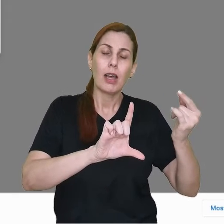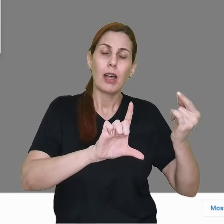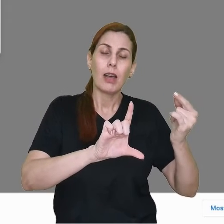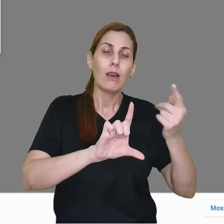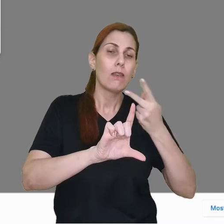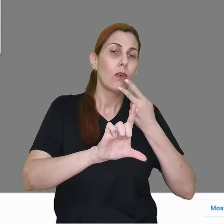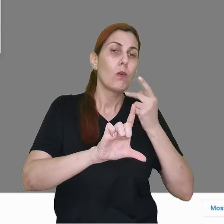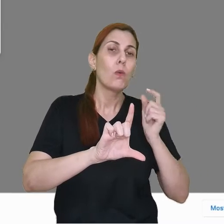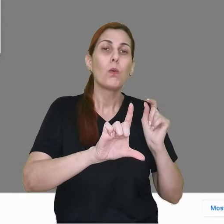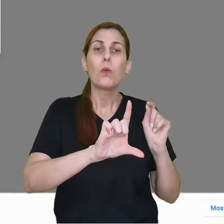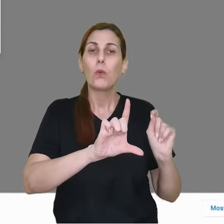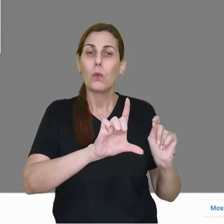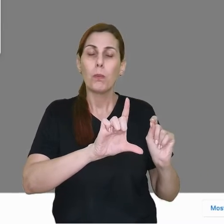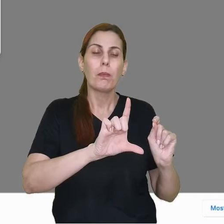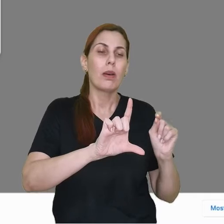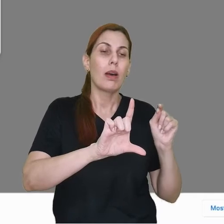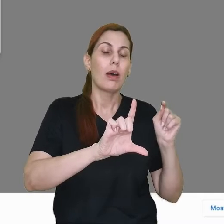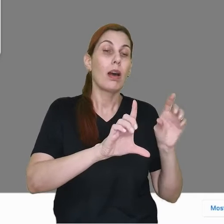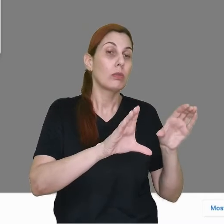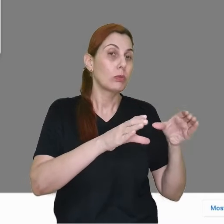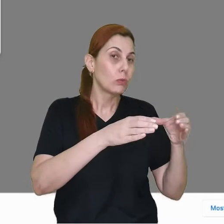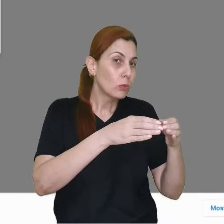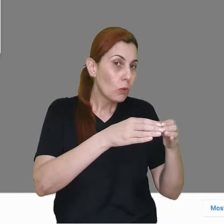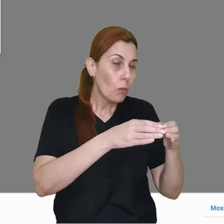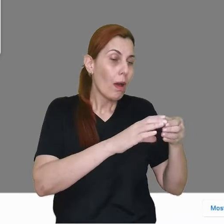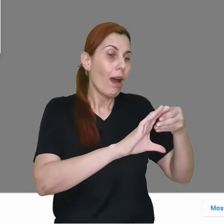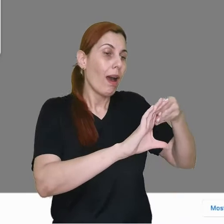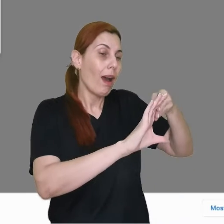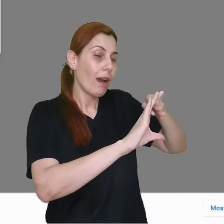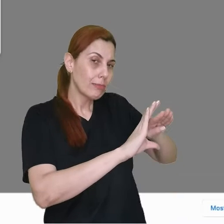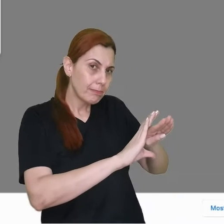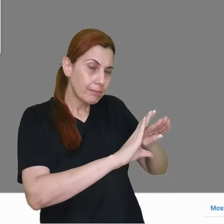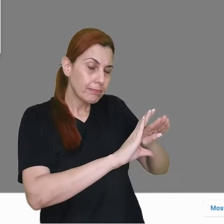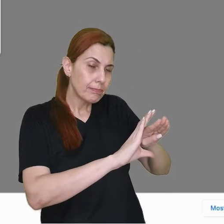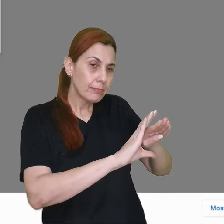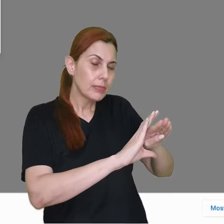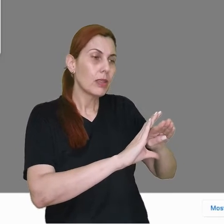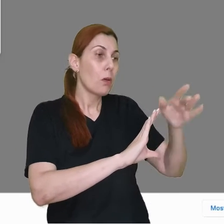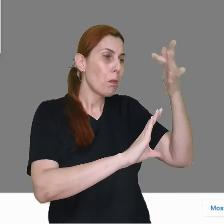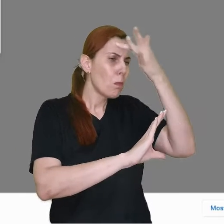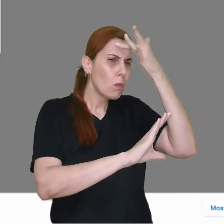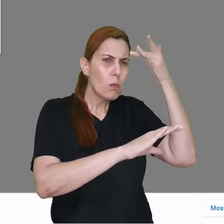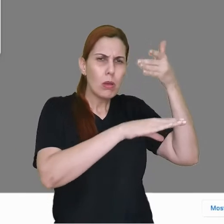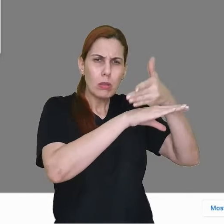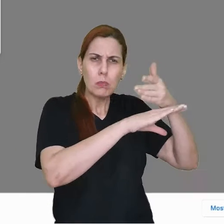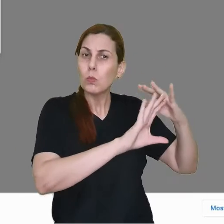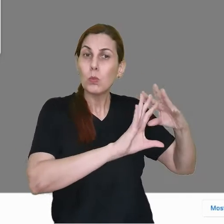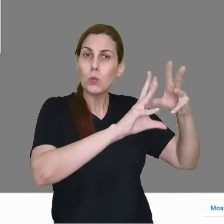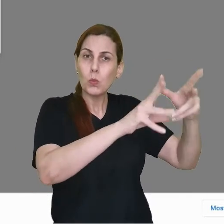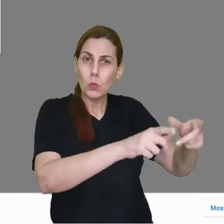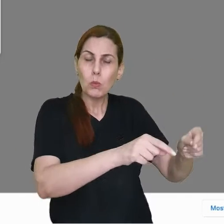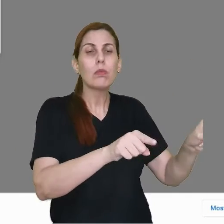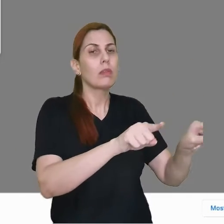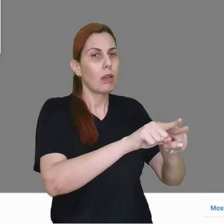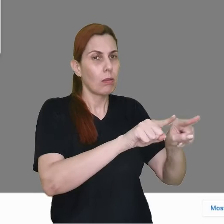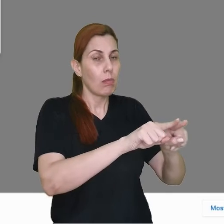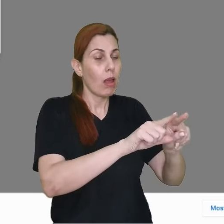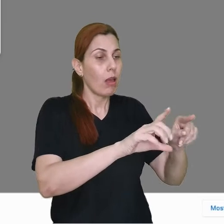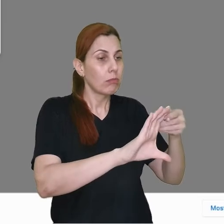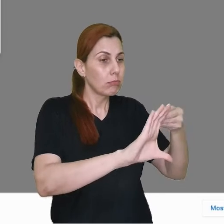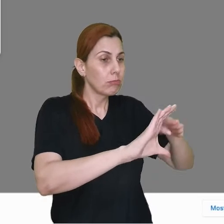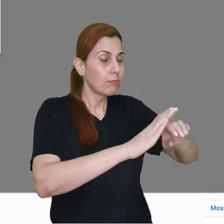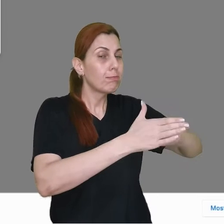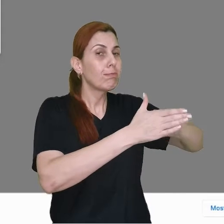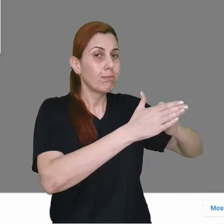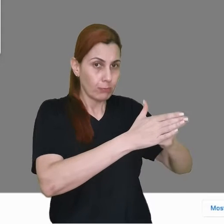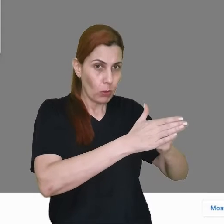delas é que essa turma será arquivada, então todos os participantes que estarão lá, vai aparecer também arquivado para eles,